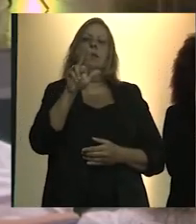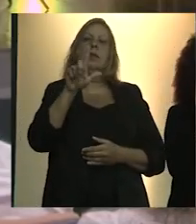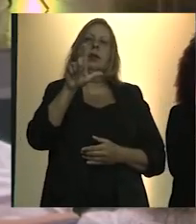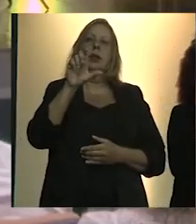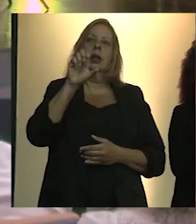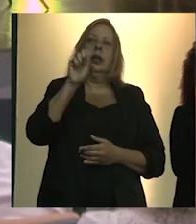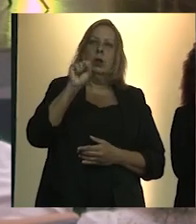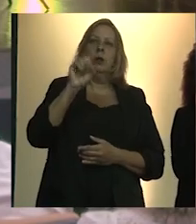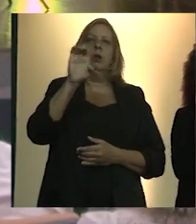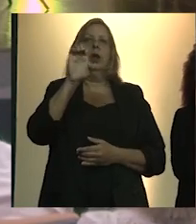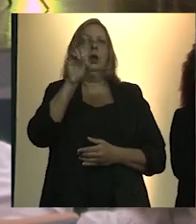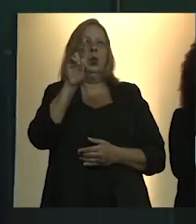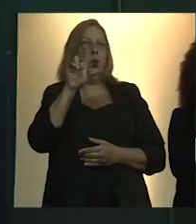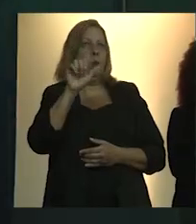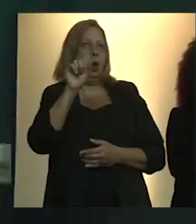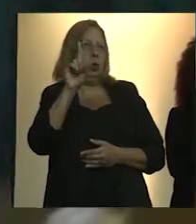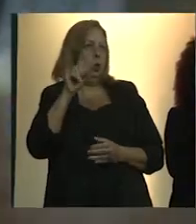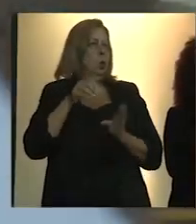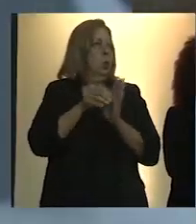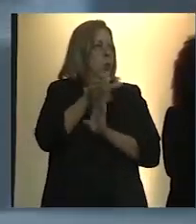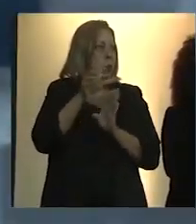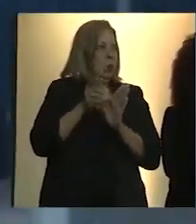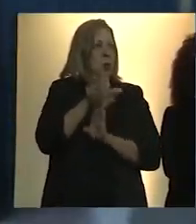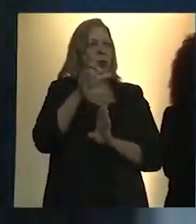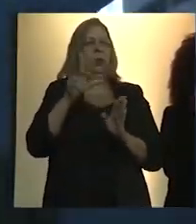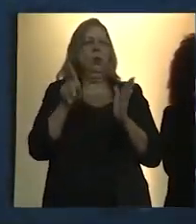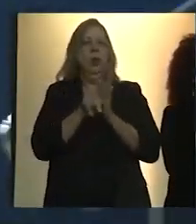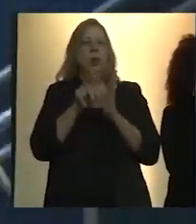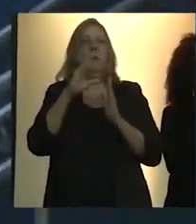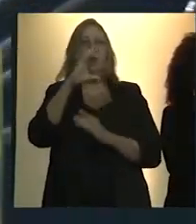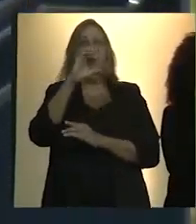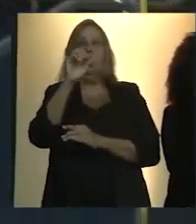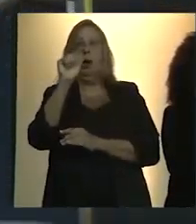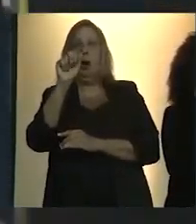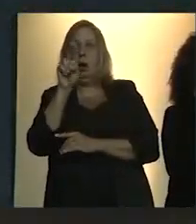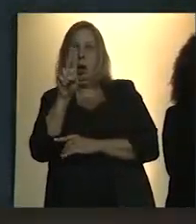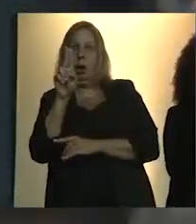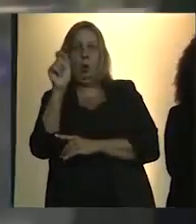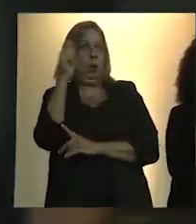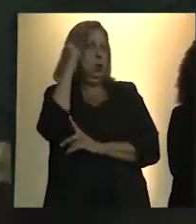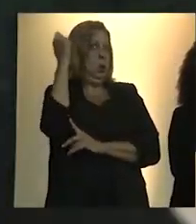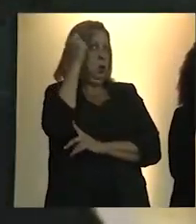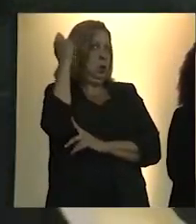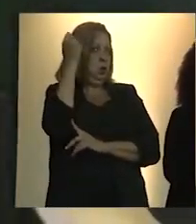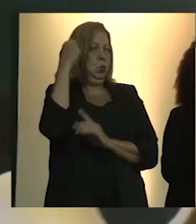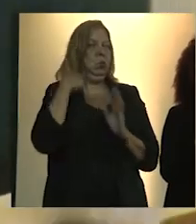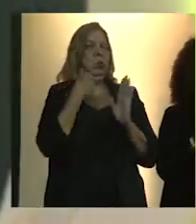Pedoni, conselheiro do CAL Rio Grande do Sul, para apresentar o projeto.